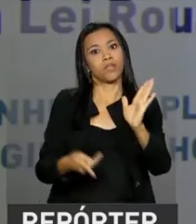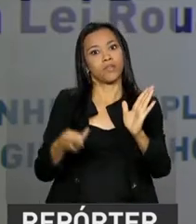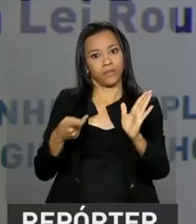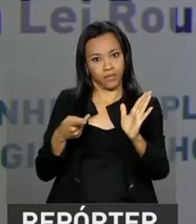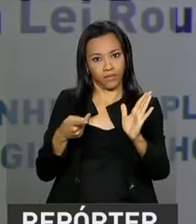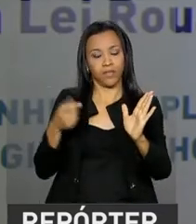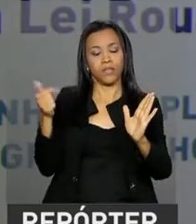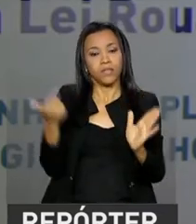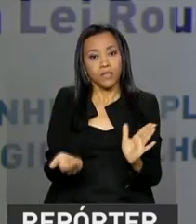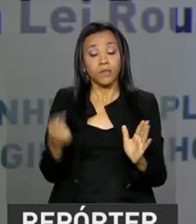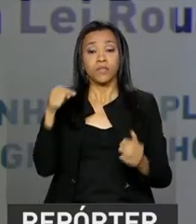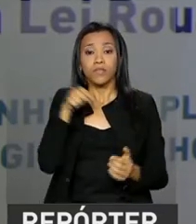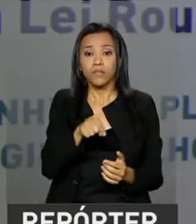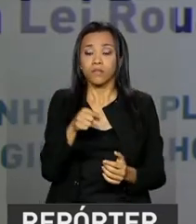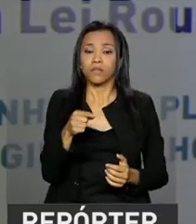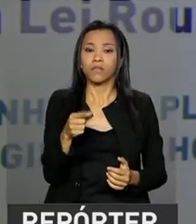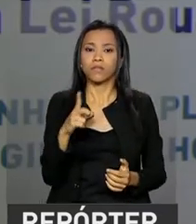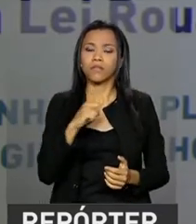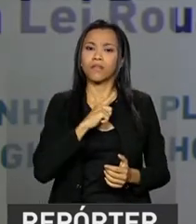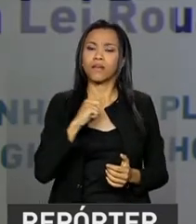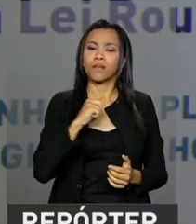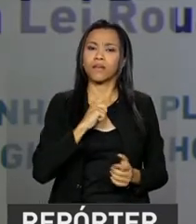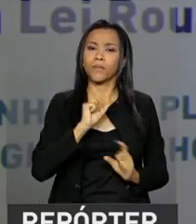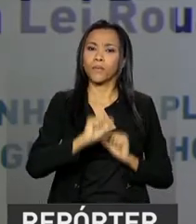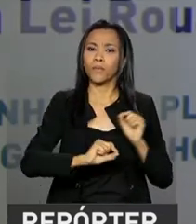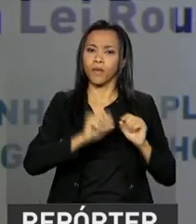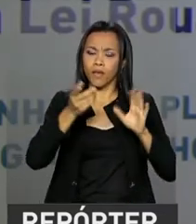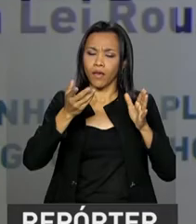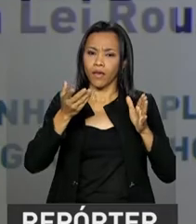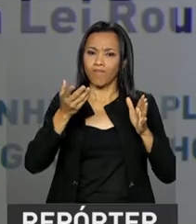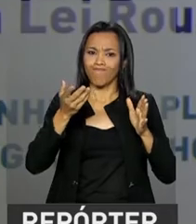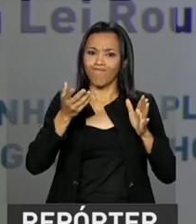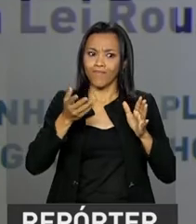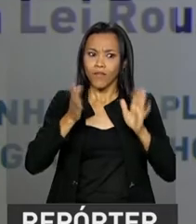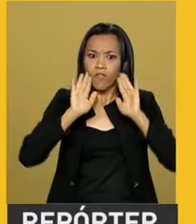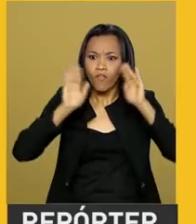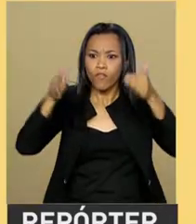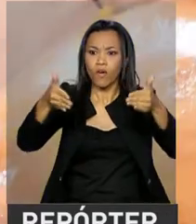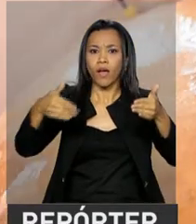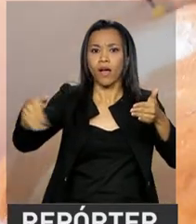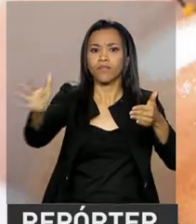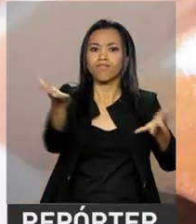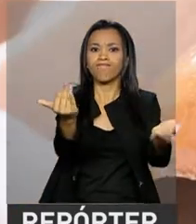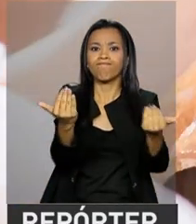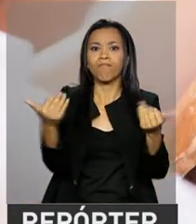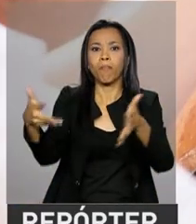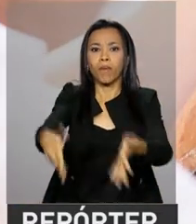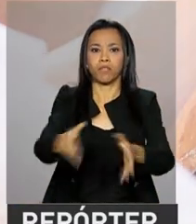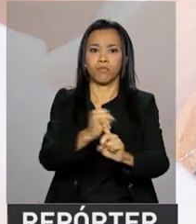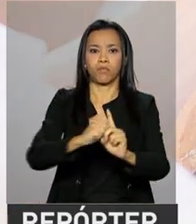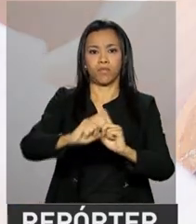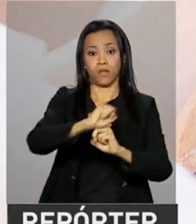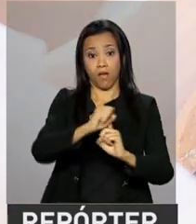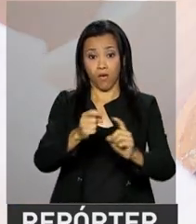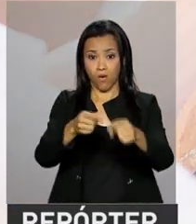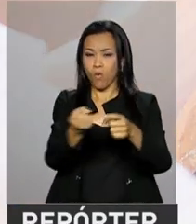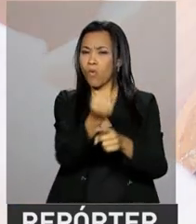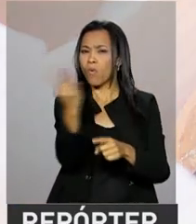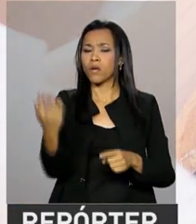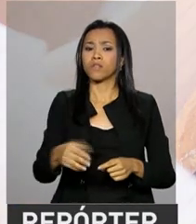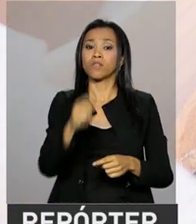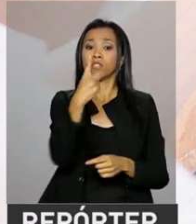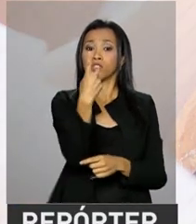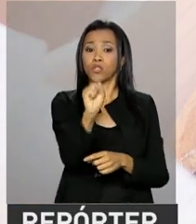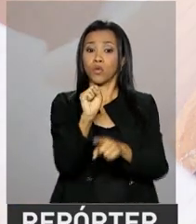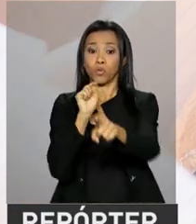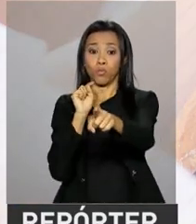Além disso, ele está muito focado na participação social. Atualmente, são cerca de 18 mil projetos